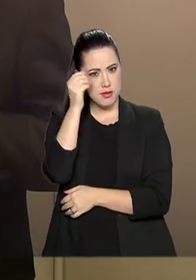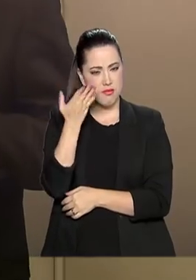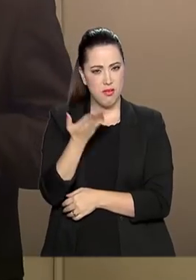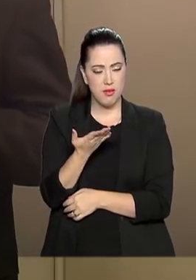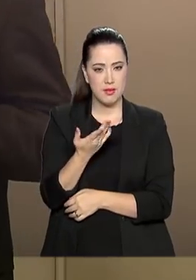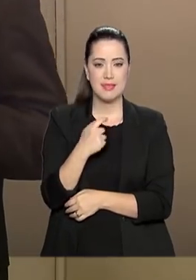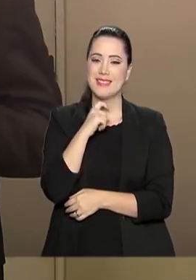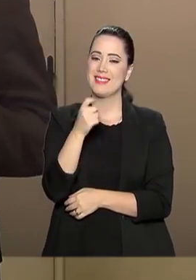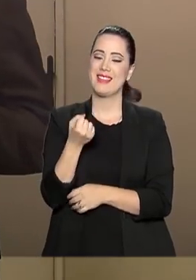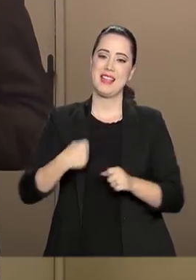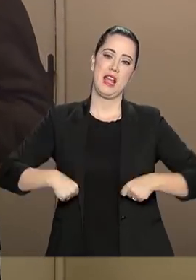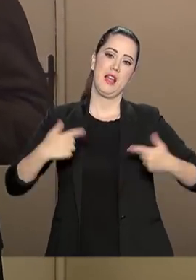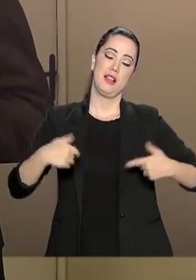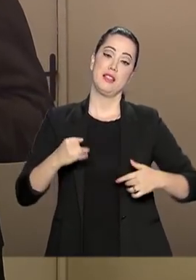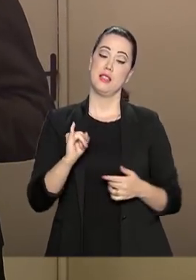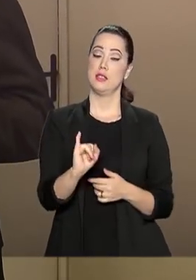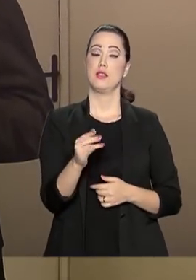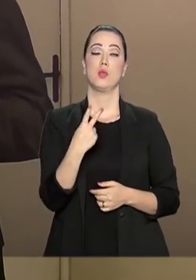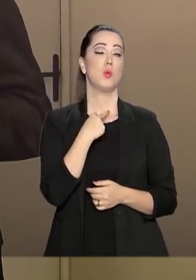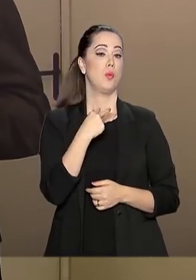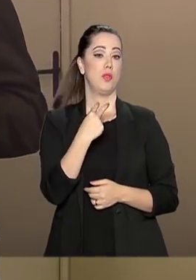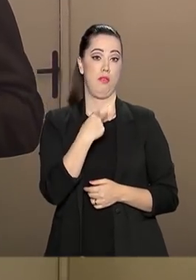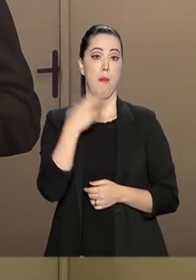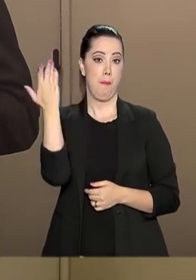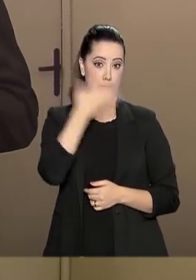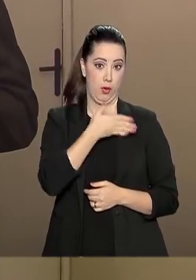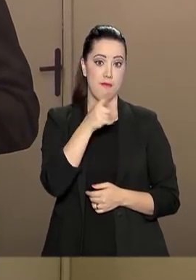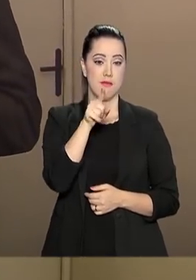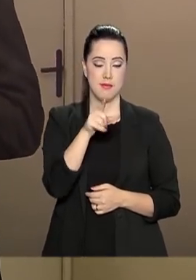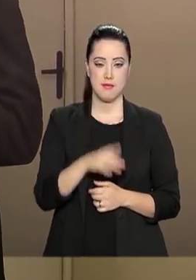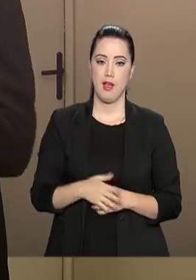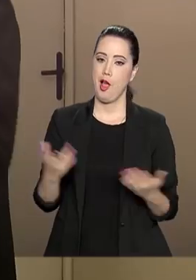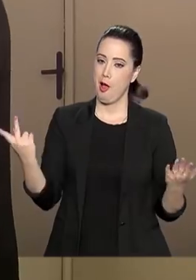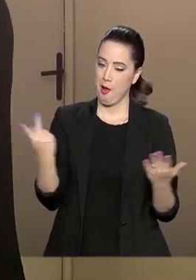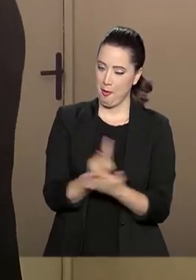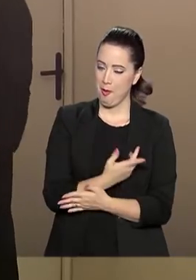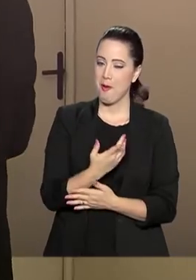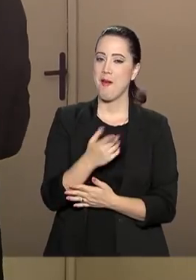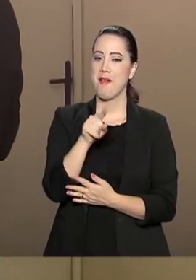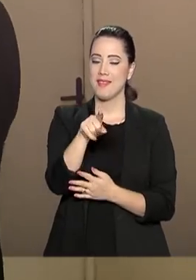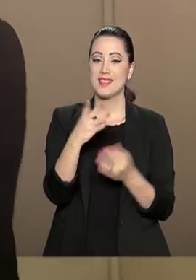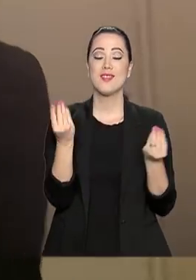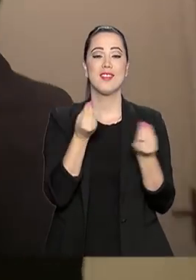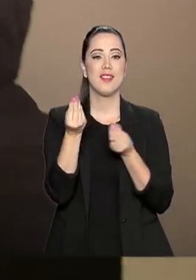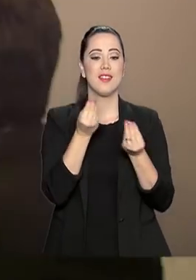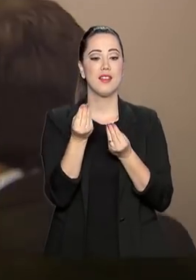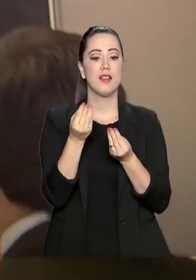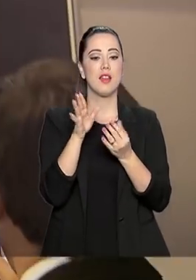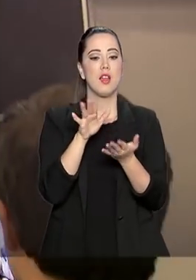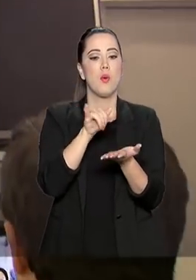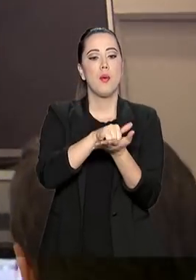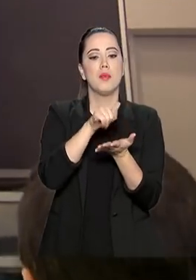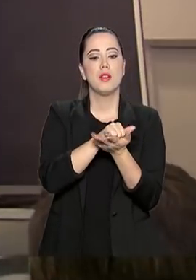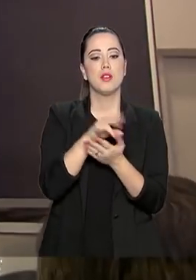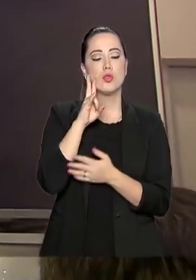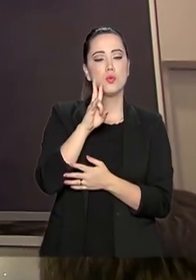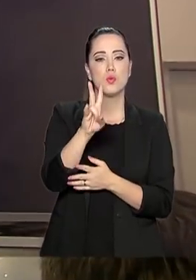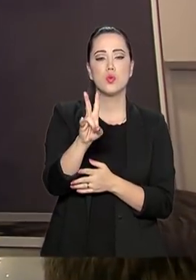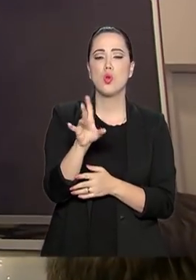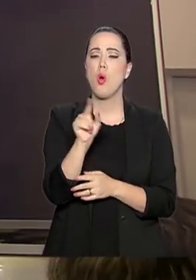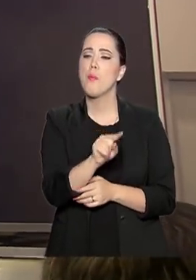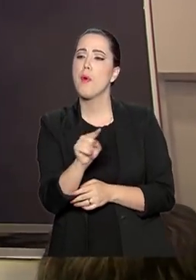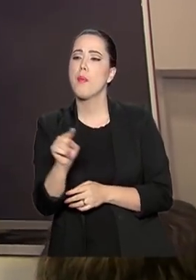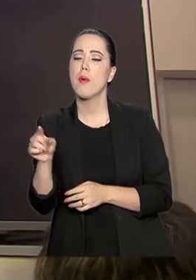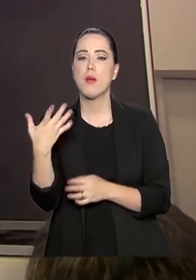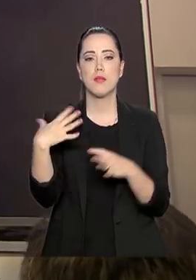antes provar o modelo, certo? Esse problema foi resolvido com a ajuda da realidade virtual. Com esse aplicativo aqui, basta a gente escolher o